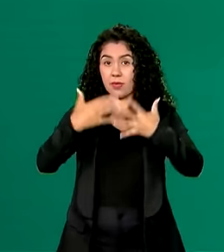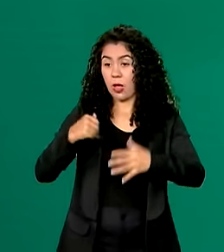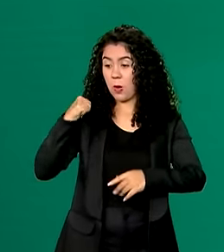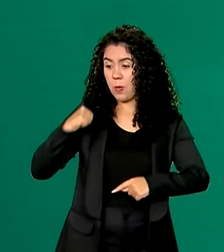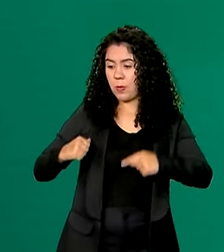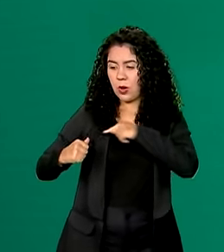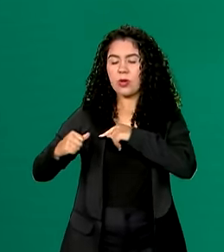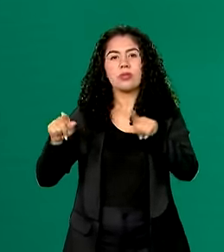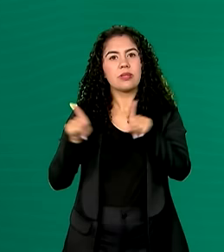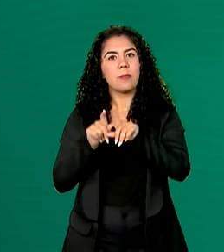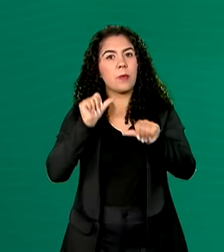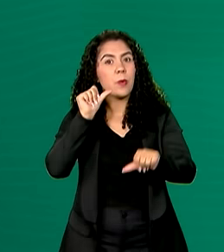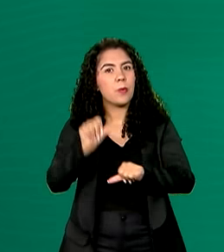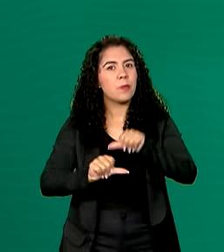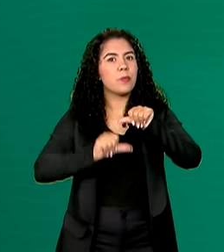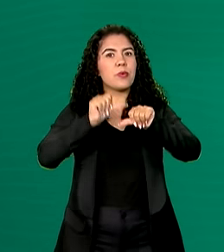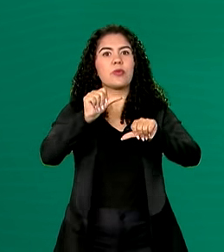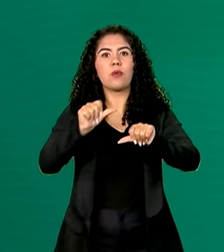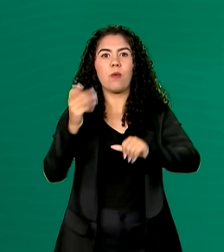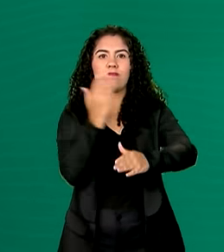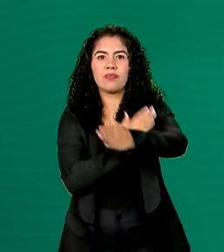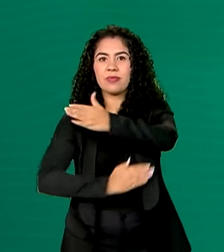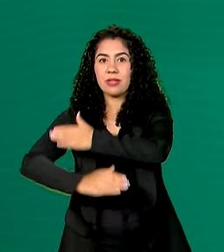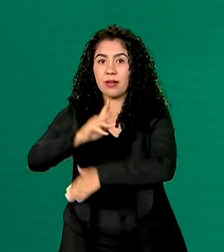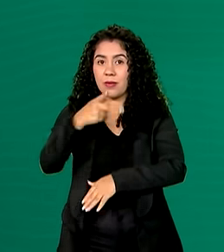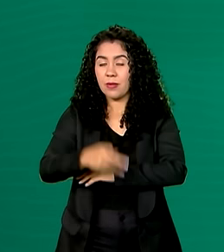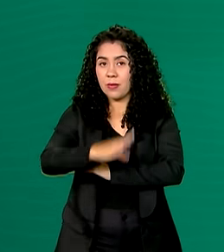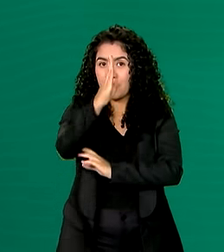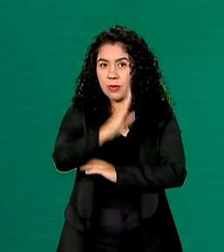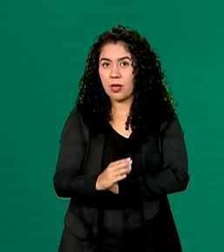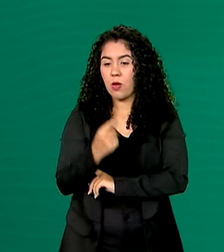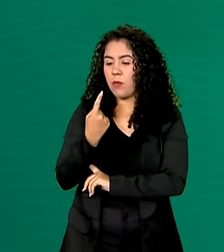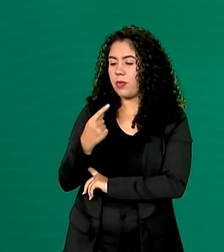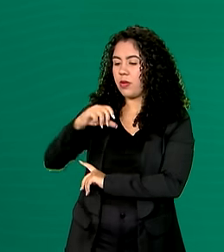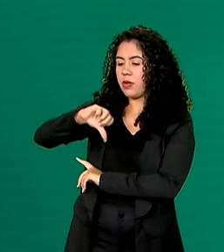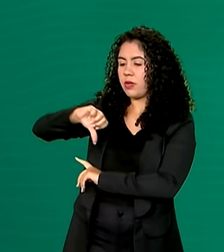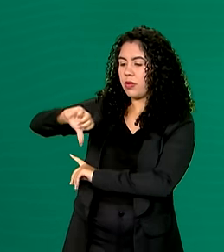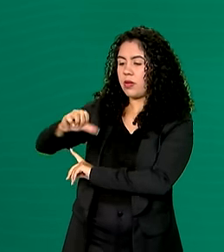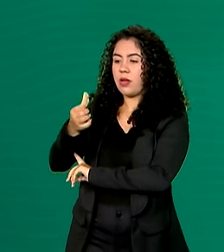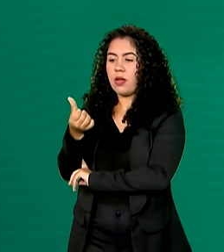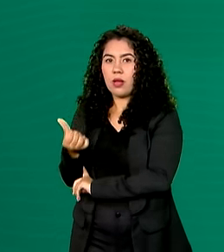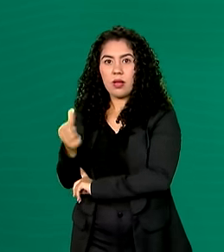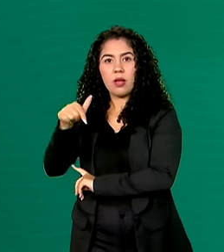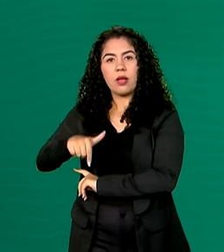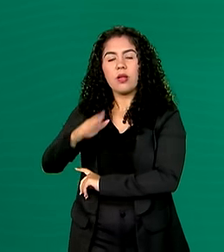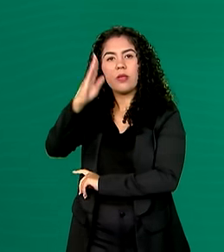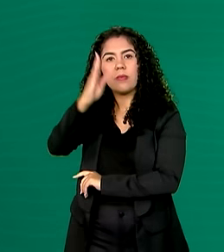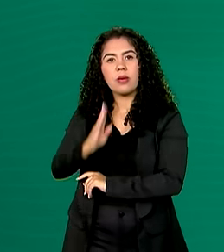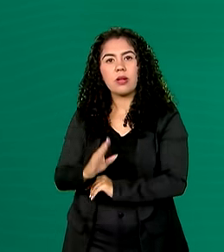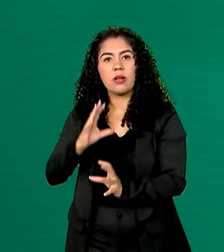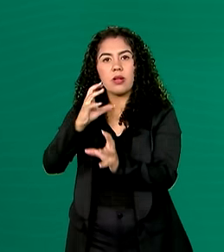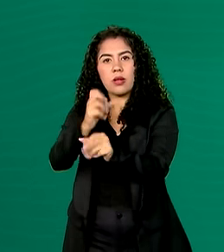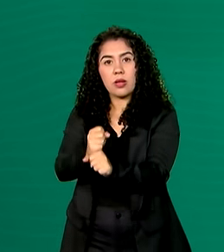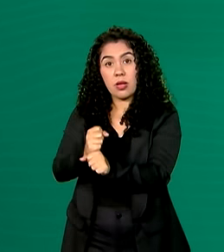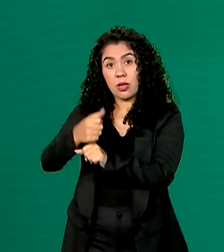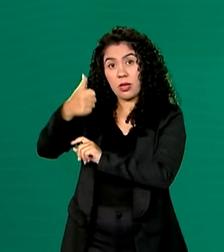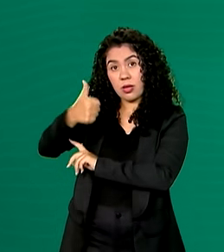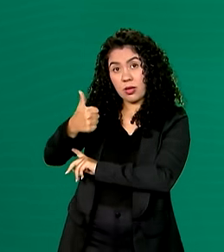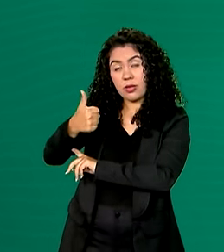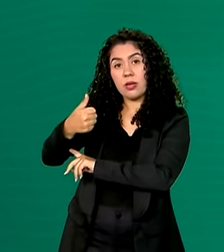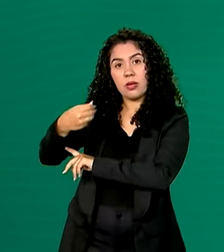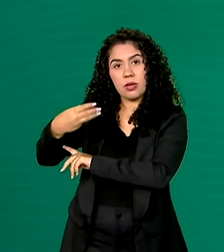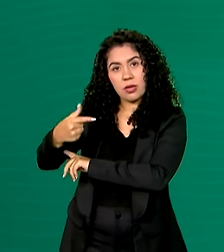mudou a cara do esporte paralímpico brasileiro. Em 1996, o Brasil figurava no 37º lugar